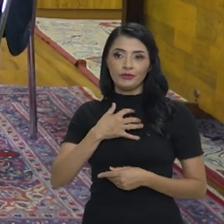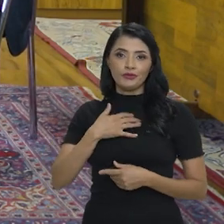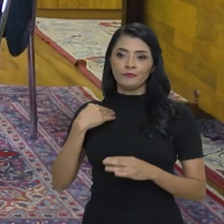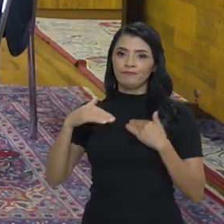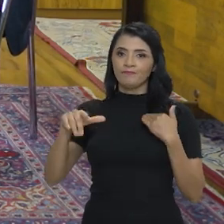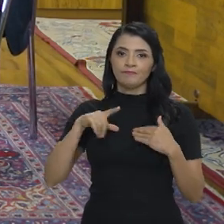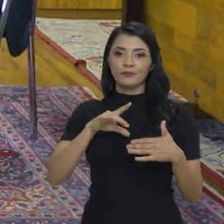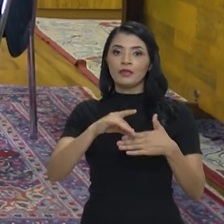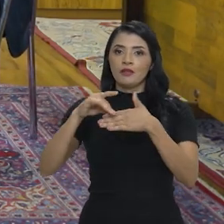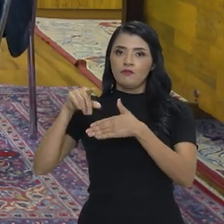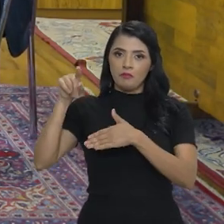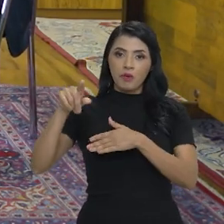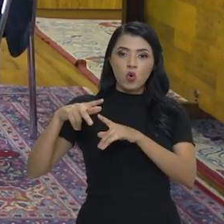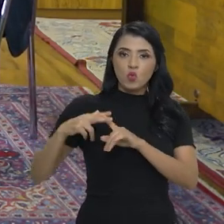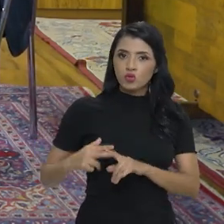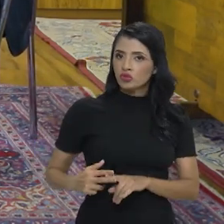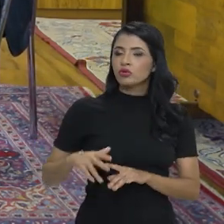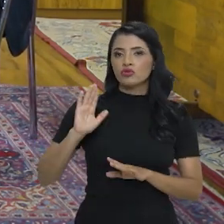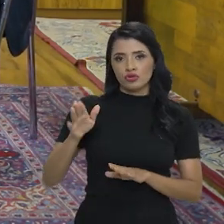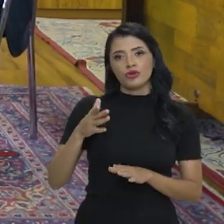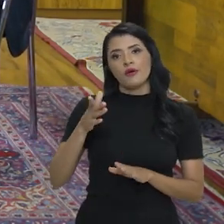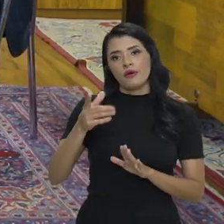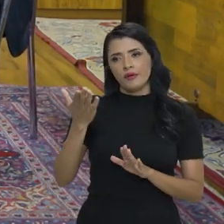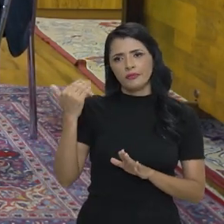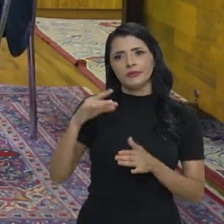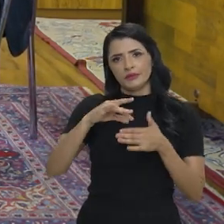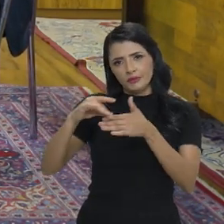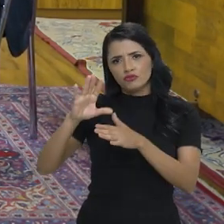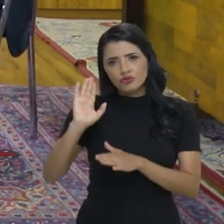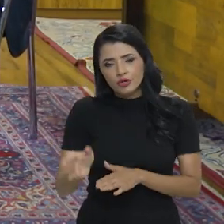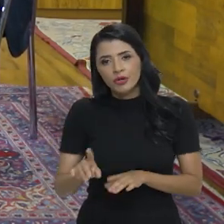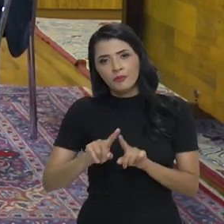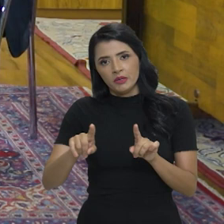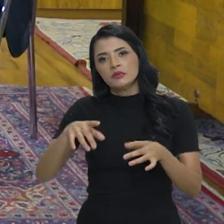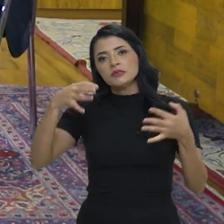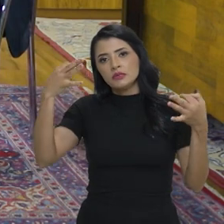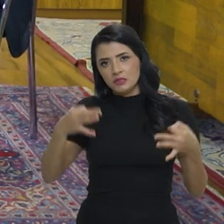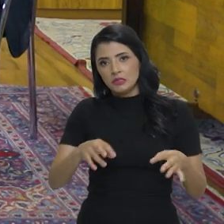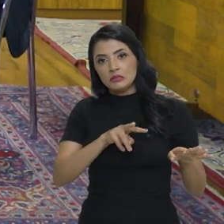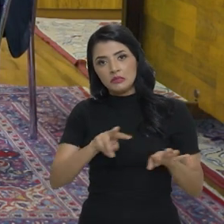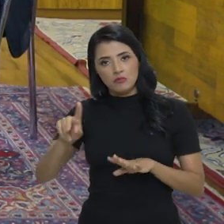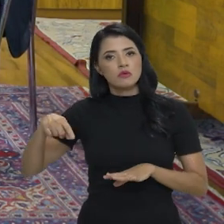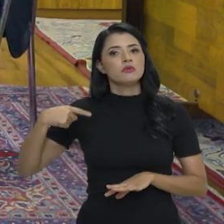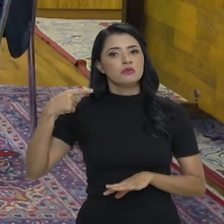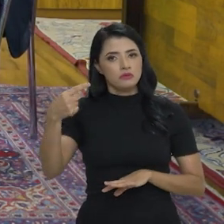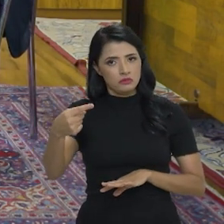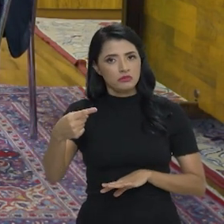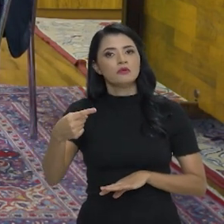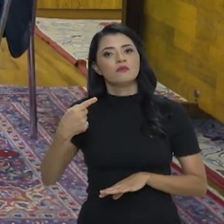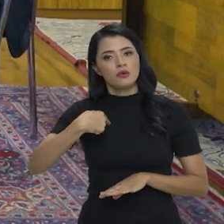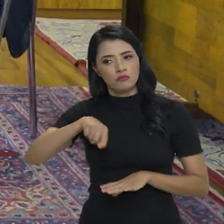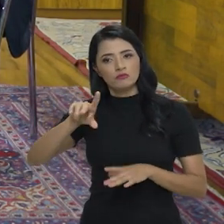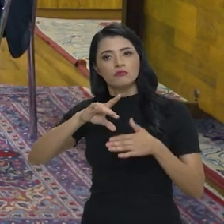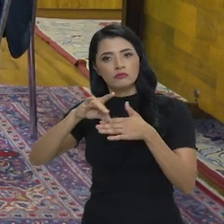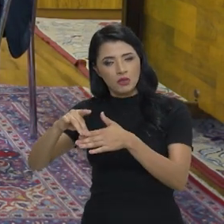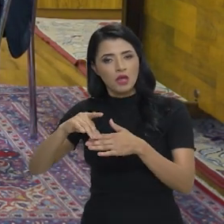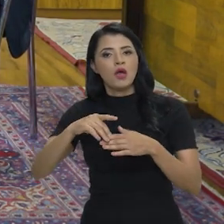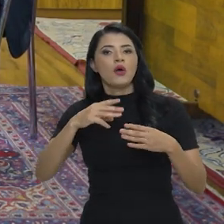que nós estamos encaminhando, já era para ter sido encaminhada, enfim, mas tenho certeza que na semana que vem